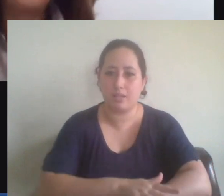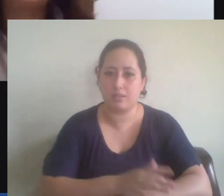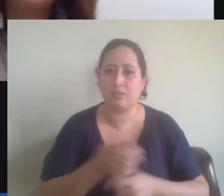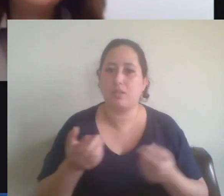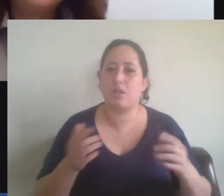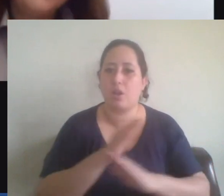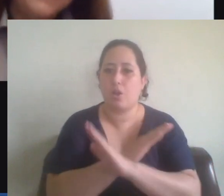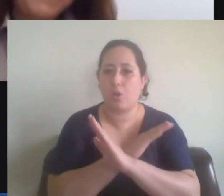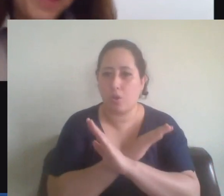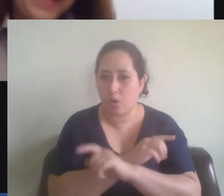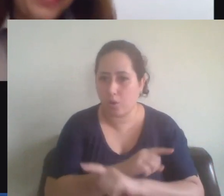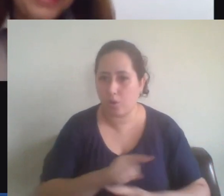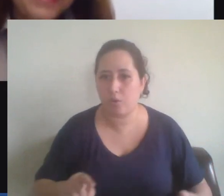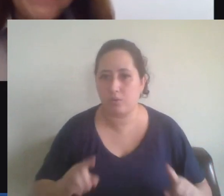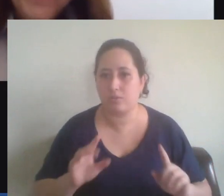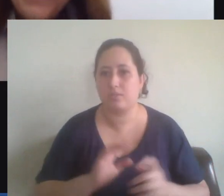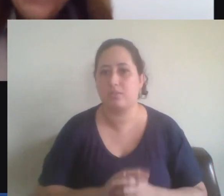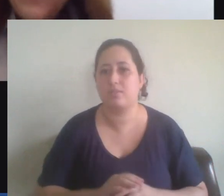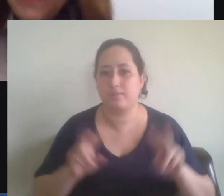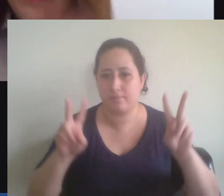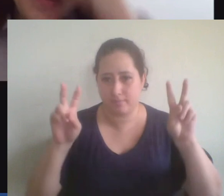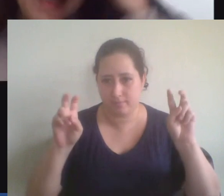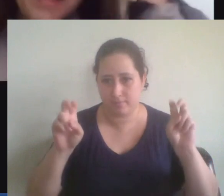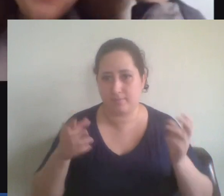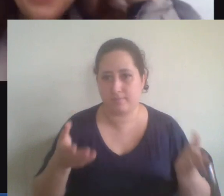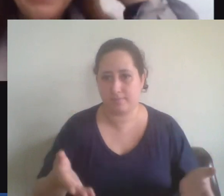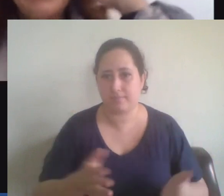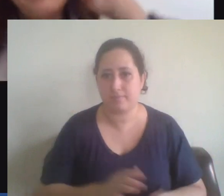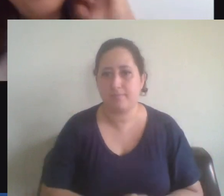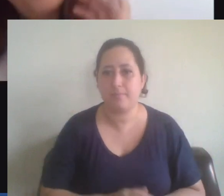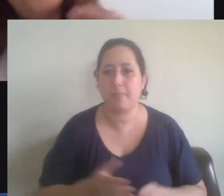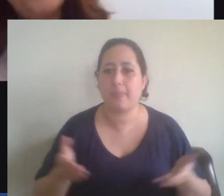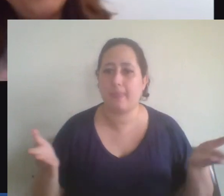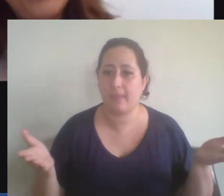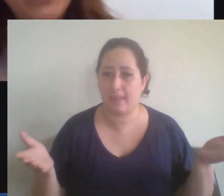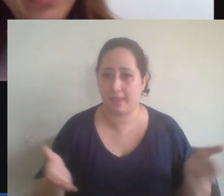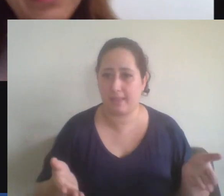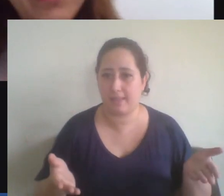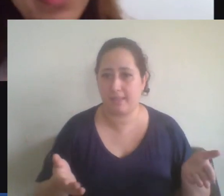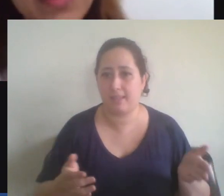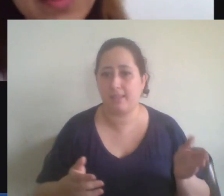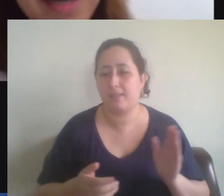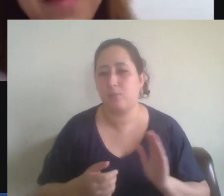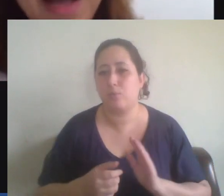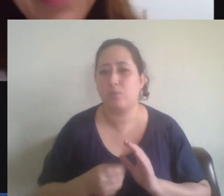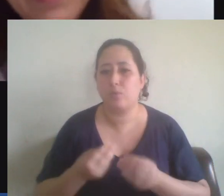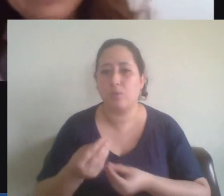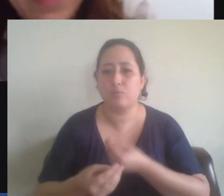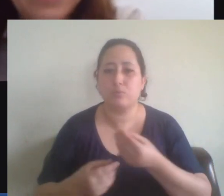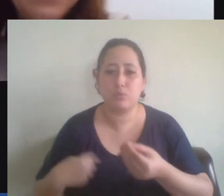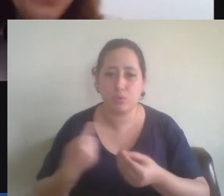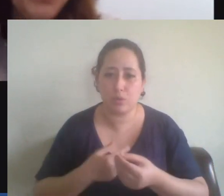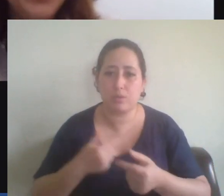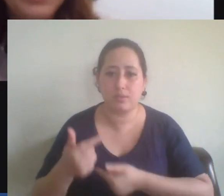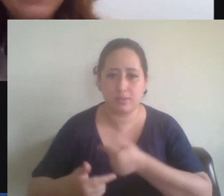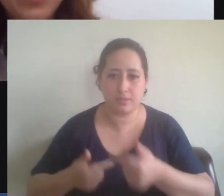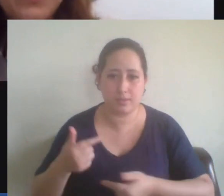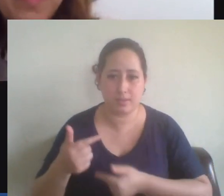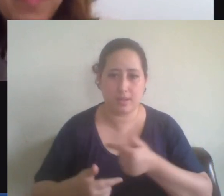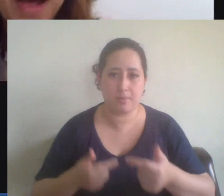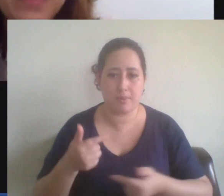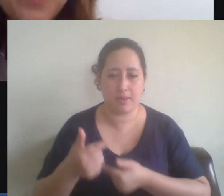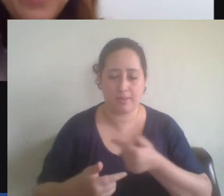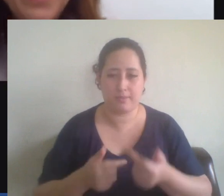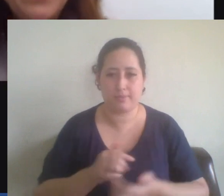eventos e informações dessas temáticas. Então, este é um pouco do nosso trabalho. Aí está, um pouco